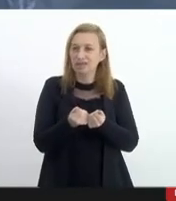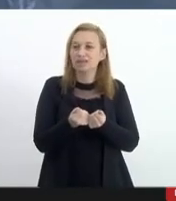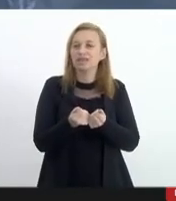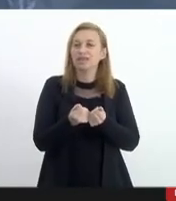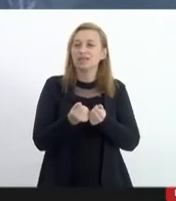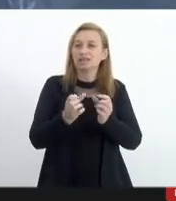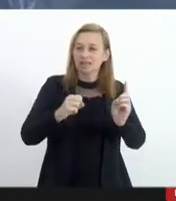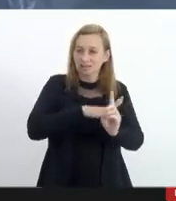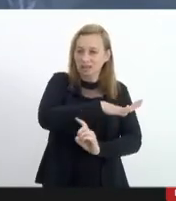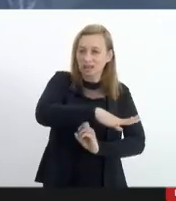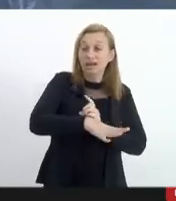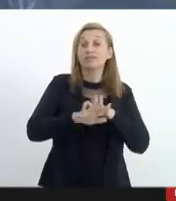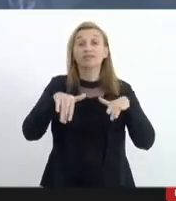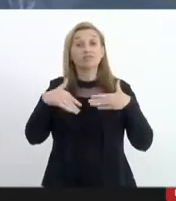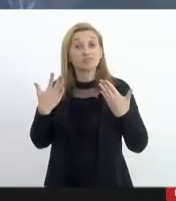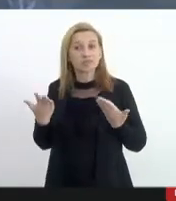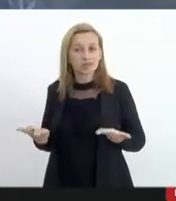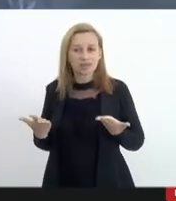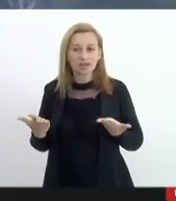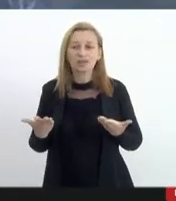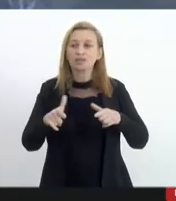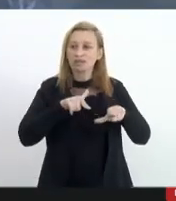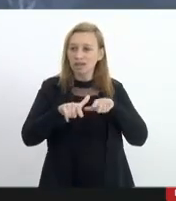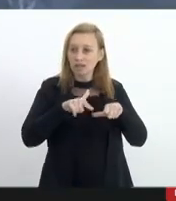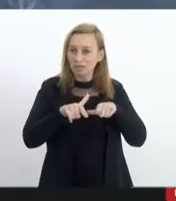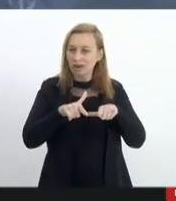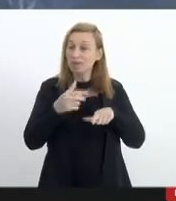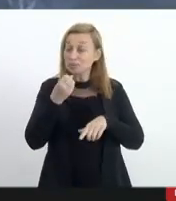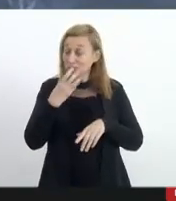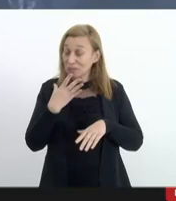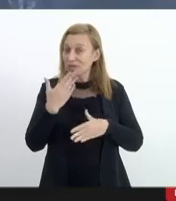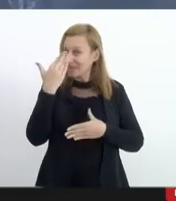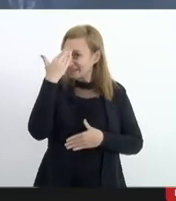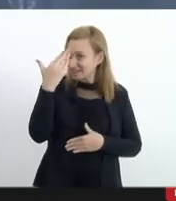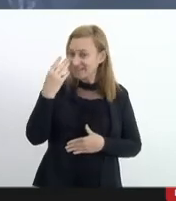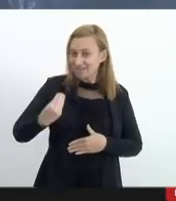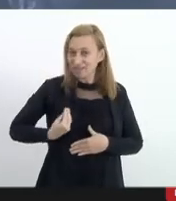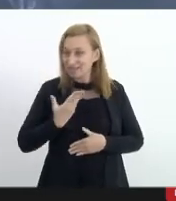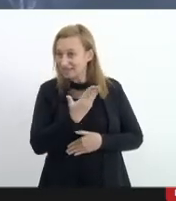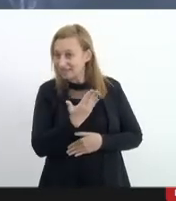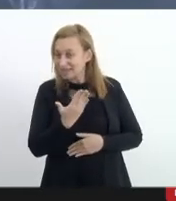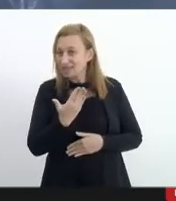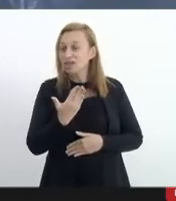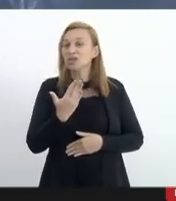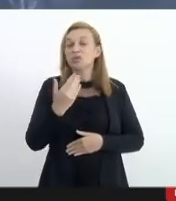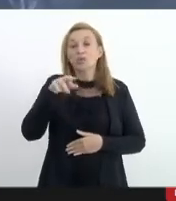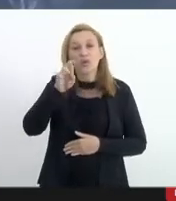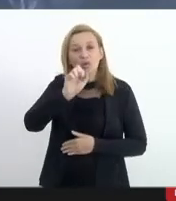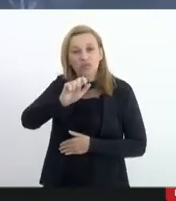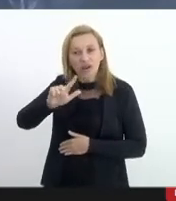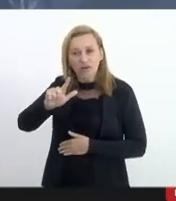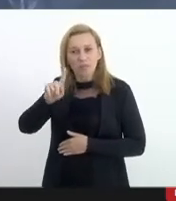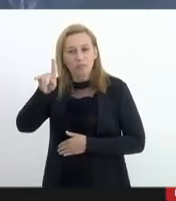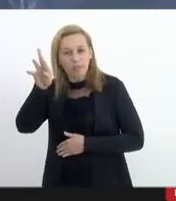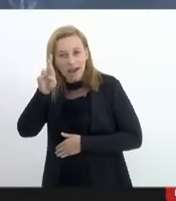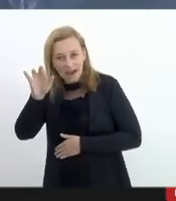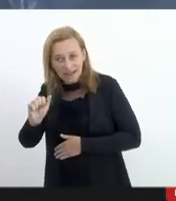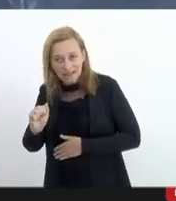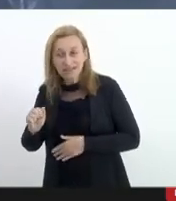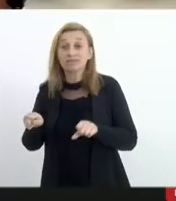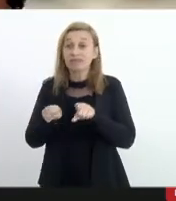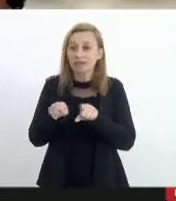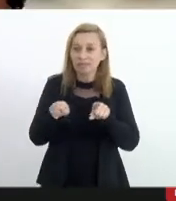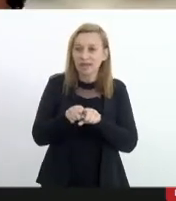sociedade então trabalho muito gratificante agradeço a participação do coronel Blas agradeço